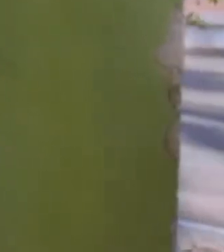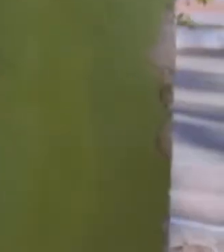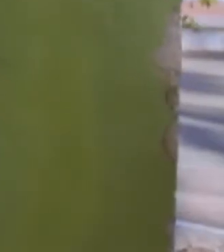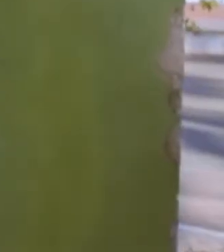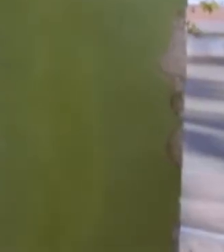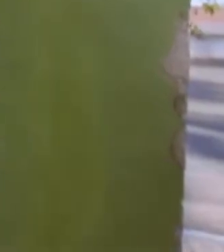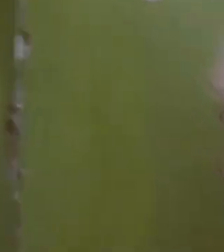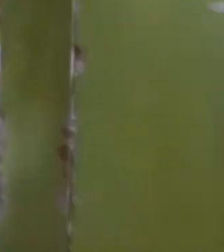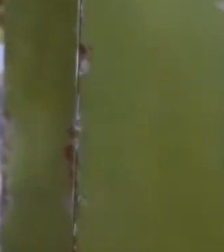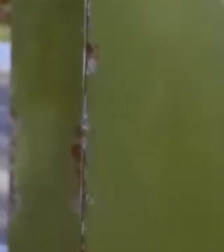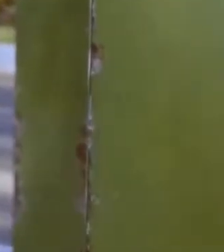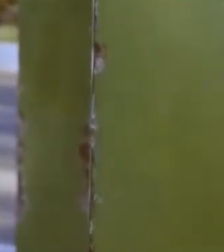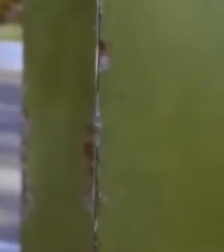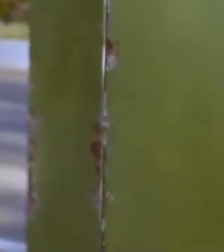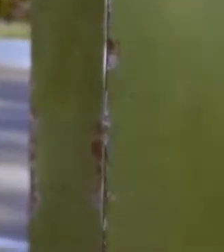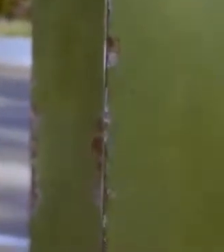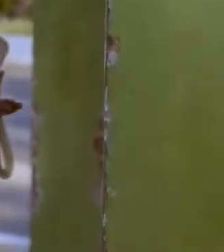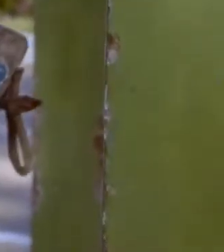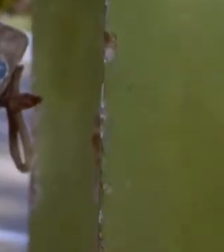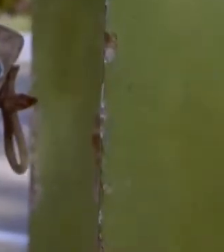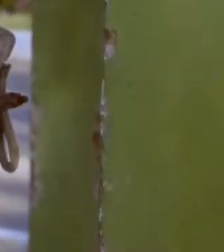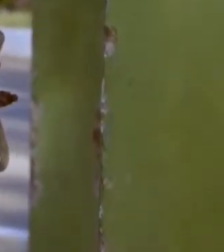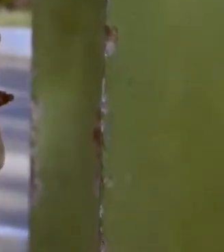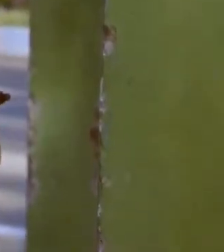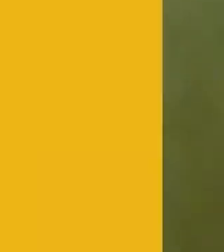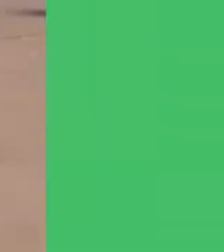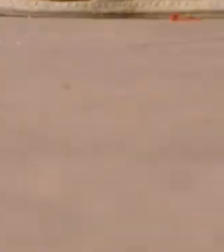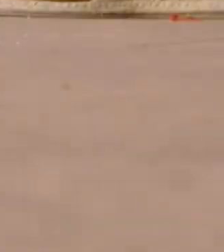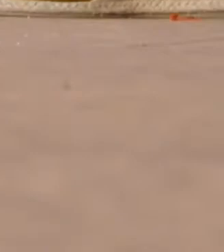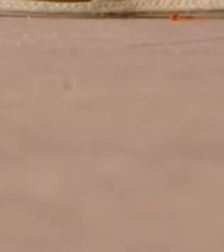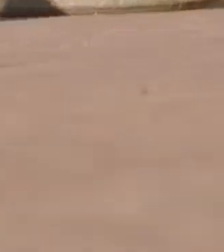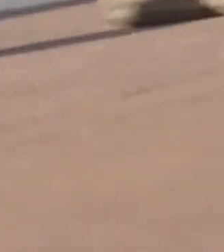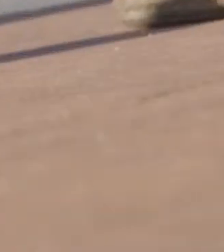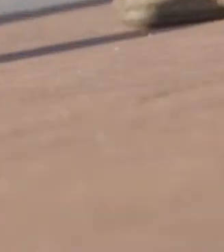É, mas tem muita gente grande agredindo o patrimônio público.